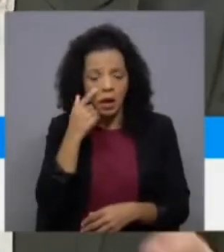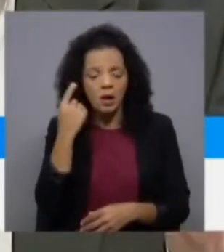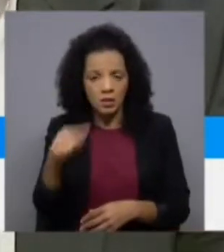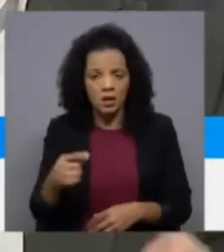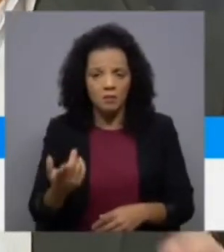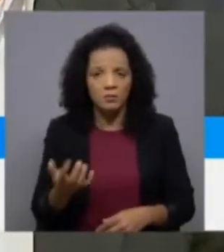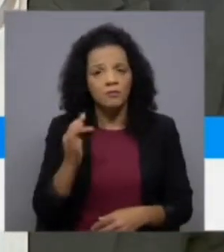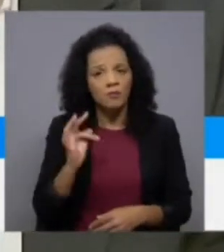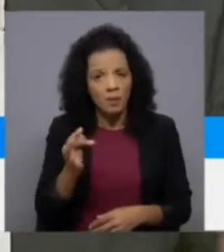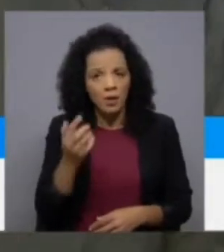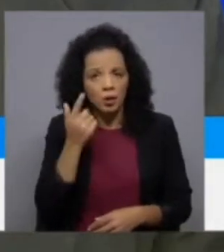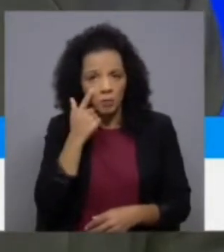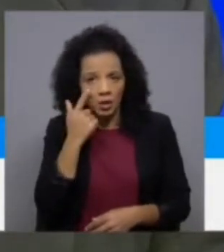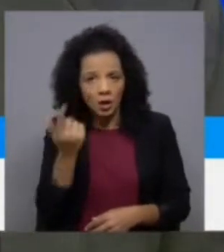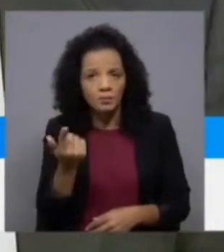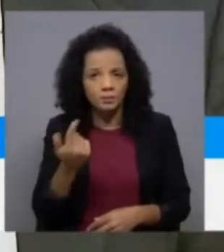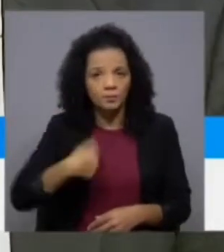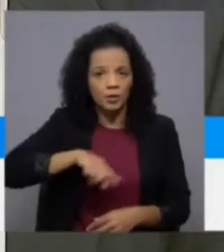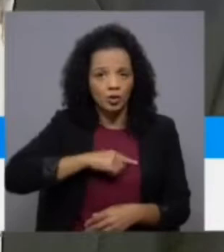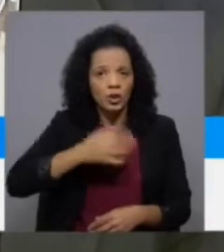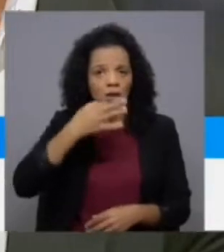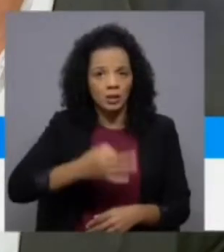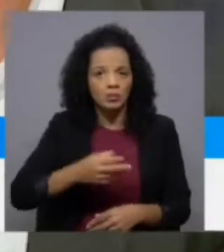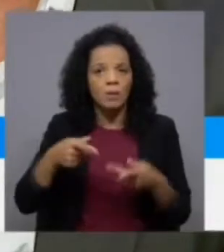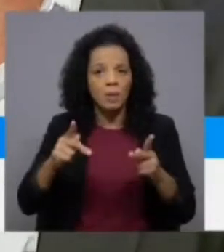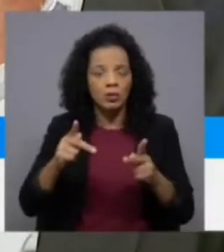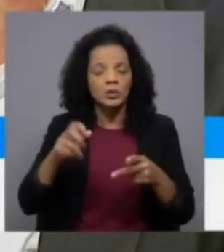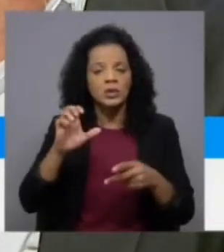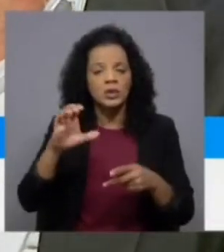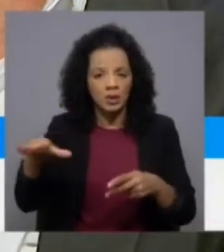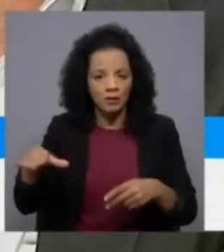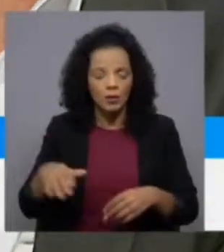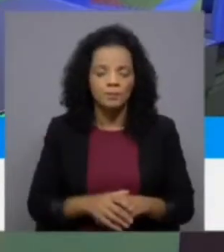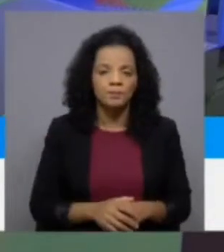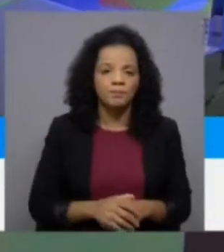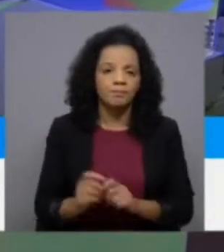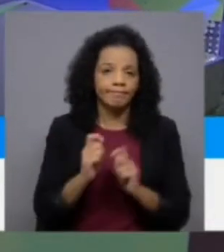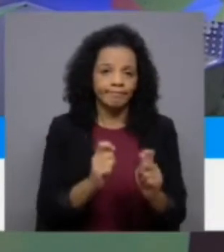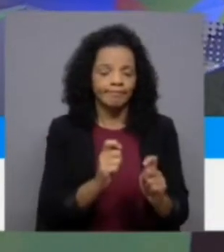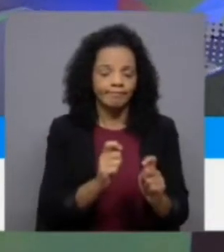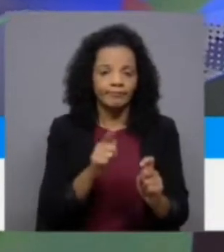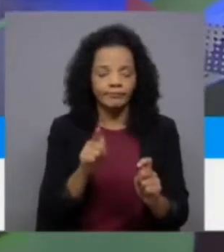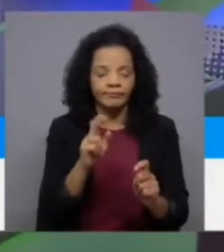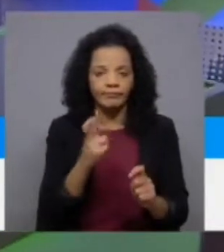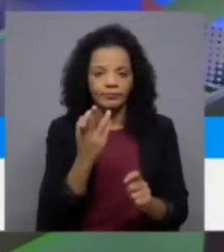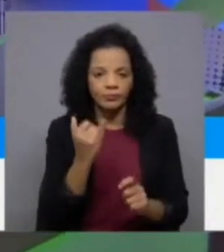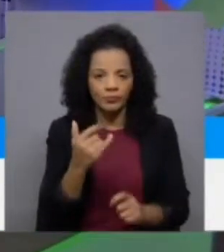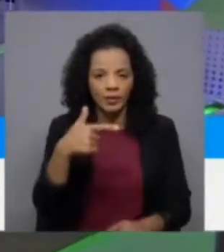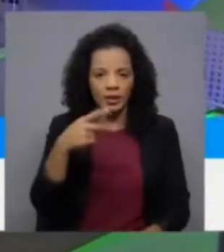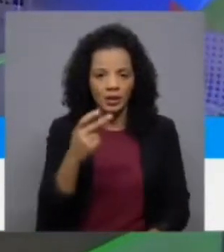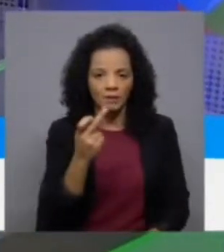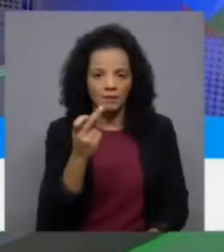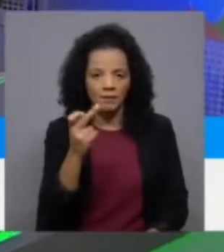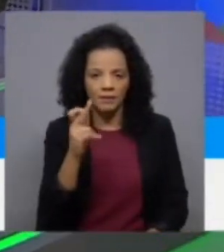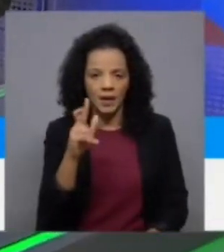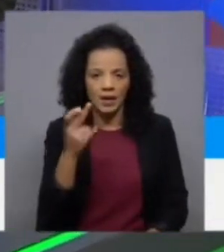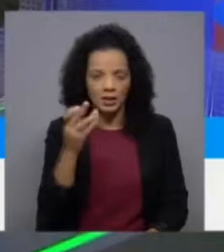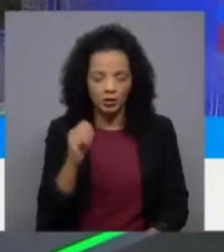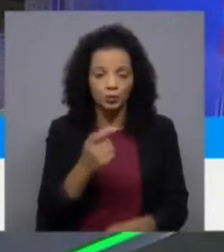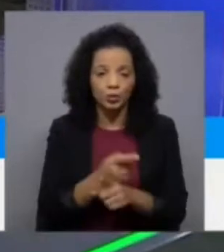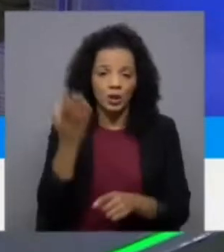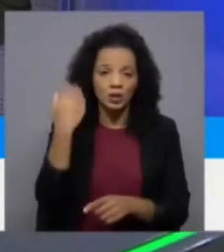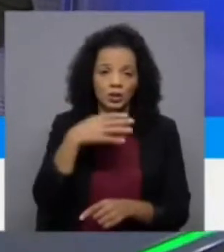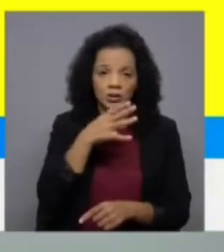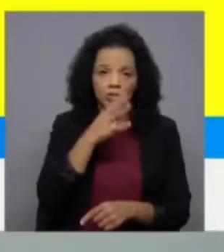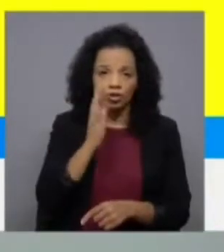vale a pena experimentar a vossa posição vamos avançar Rui Tavares ia passar a Rui Rio mas quero levantar para aqui uma questão até porque já o disse